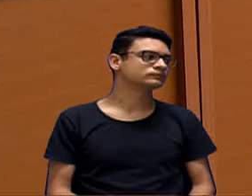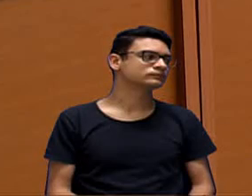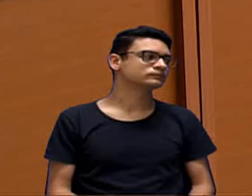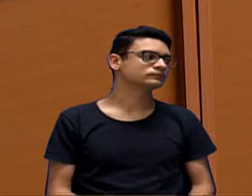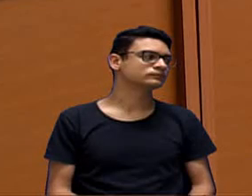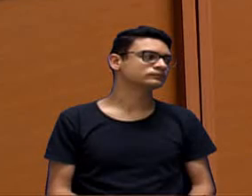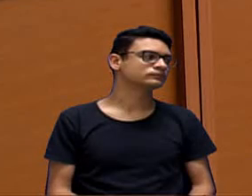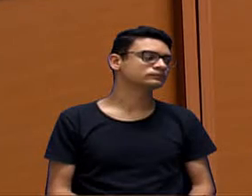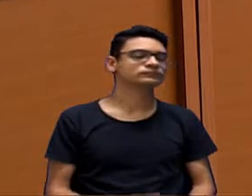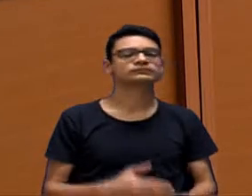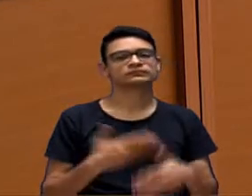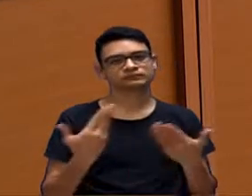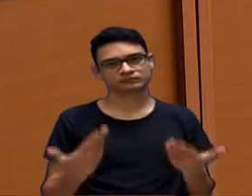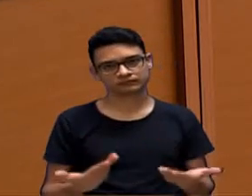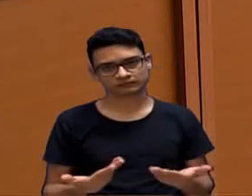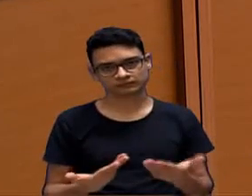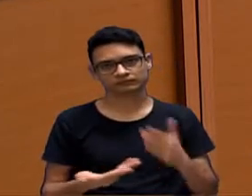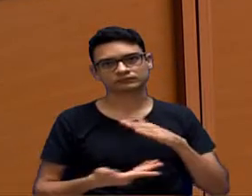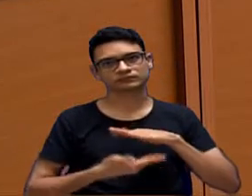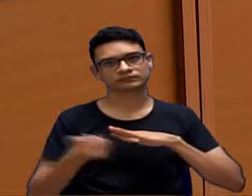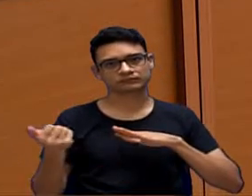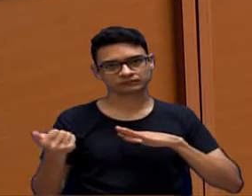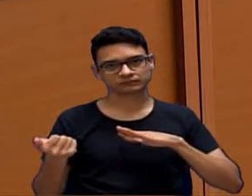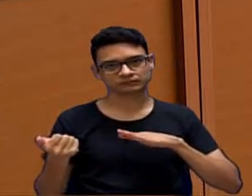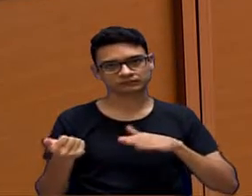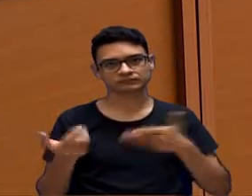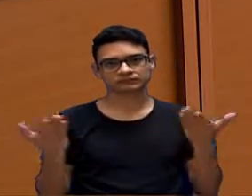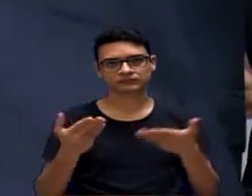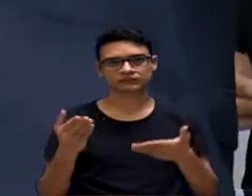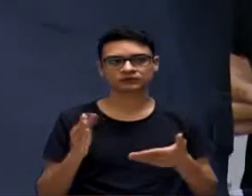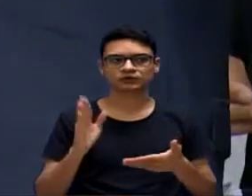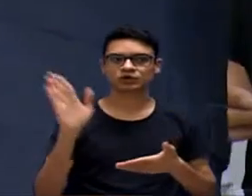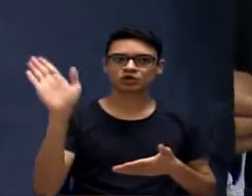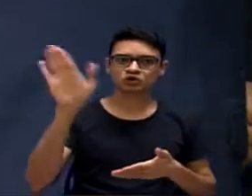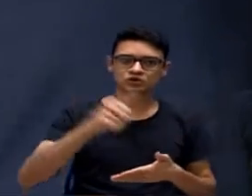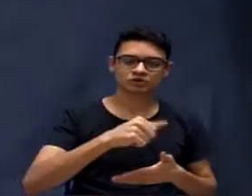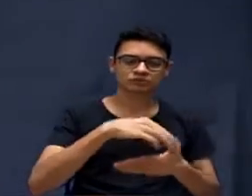Então, está fora. Vamos chamar os líderes. Aqui nós temos